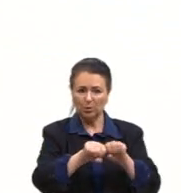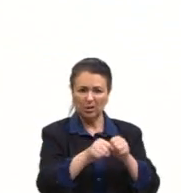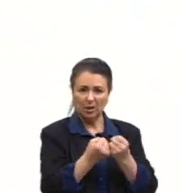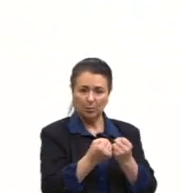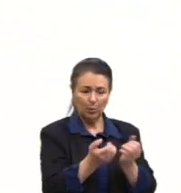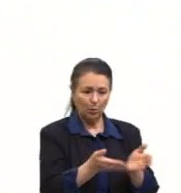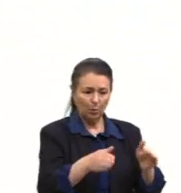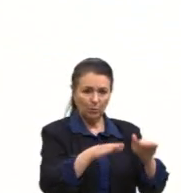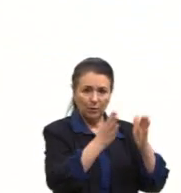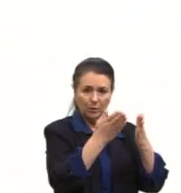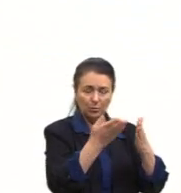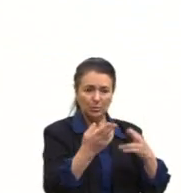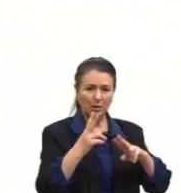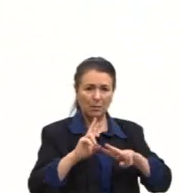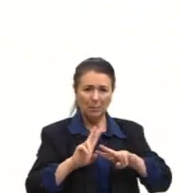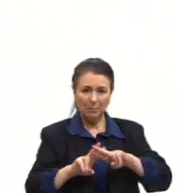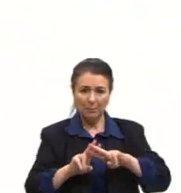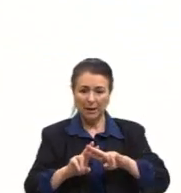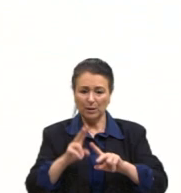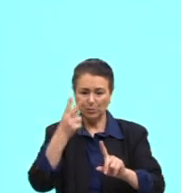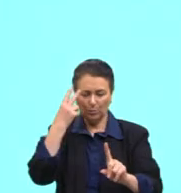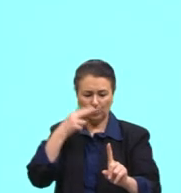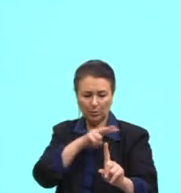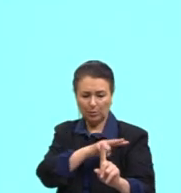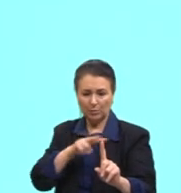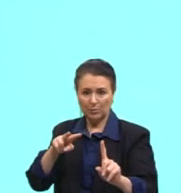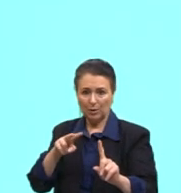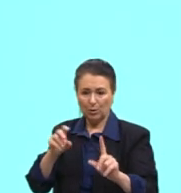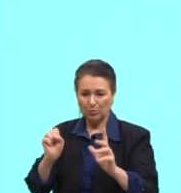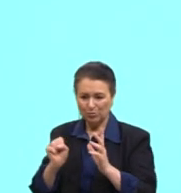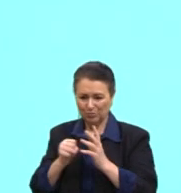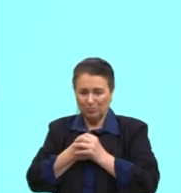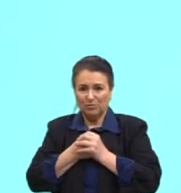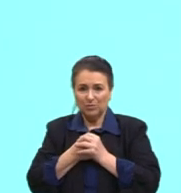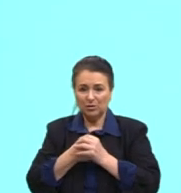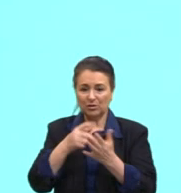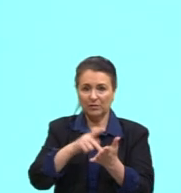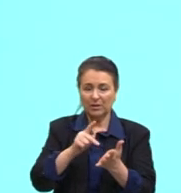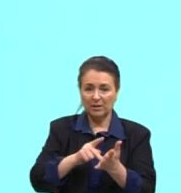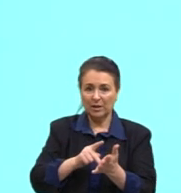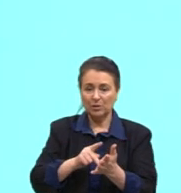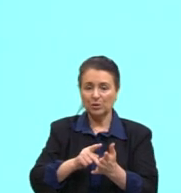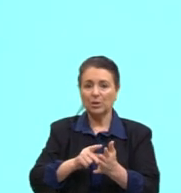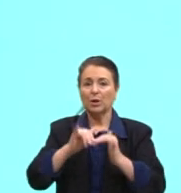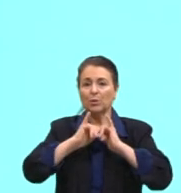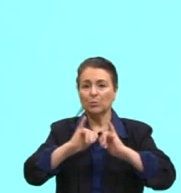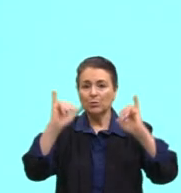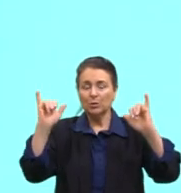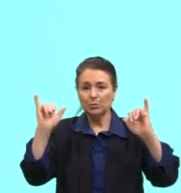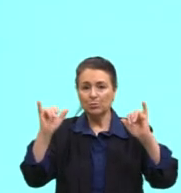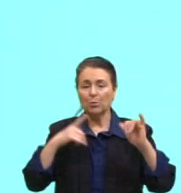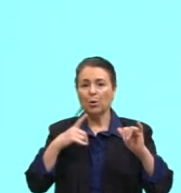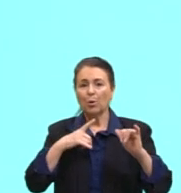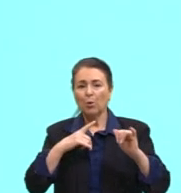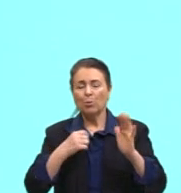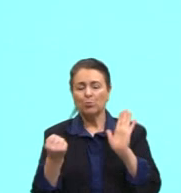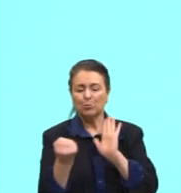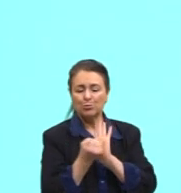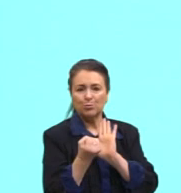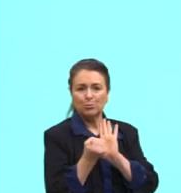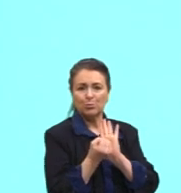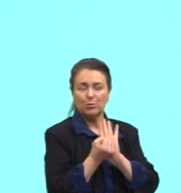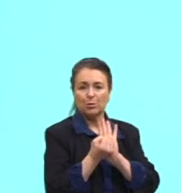Você está preso a uma concepção restrita de verdade, de fato, um discurso, um jogo de símbolos numa